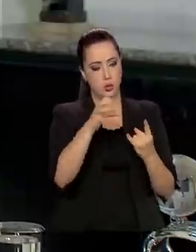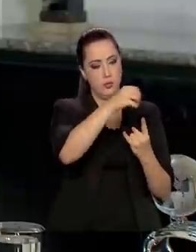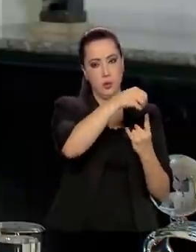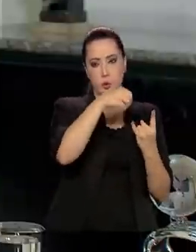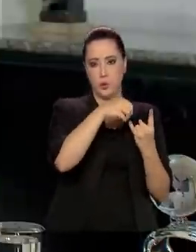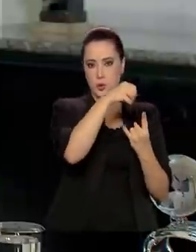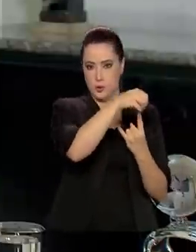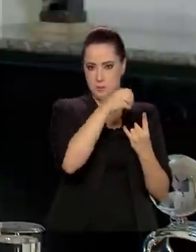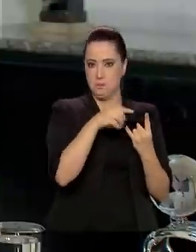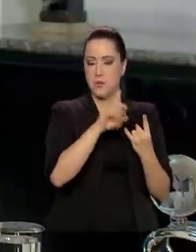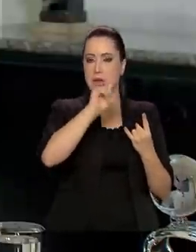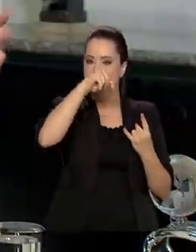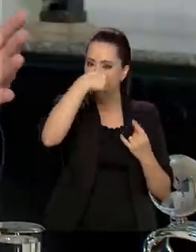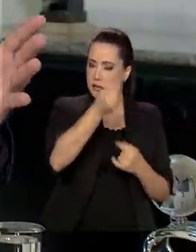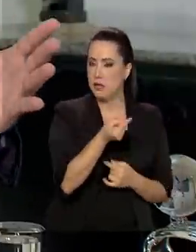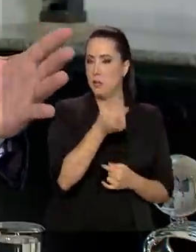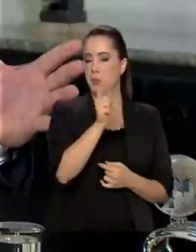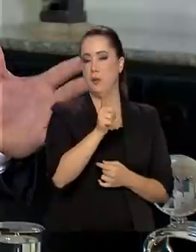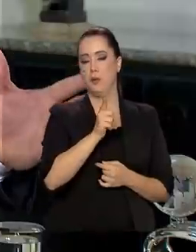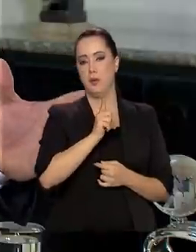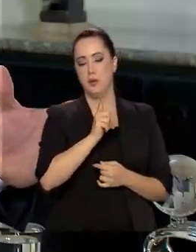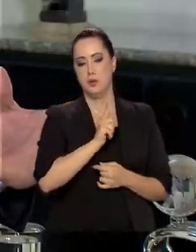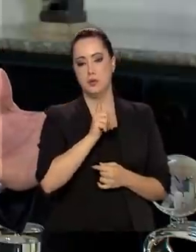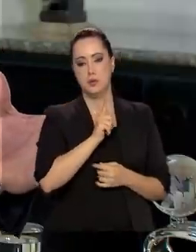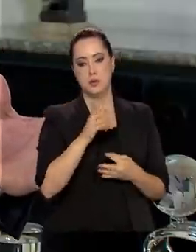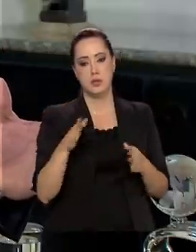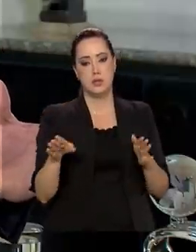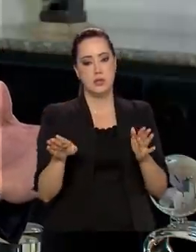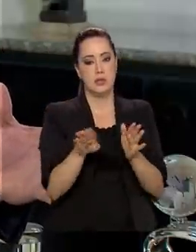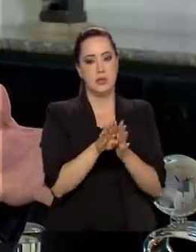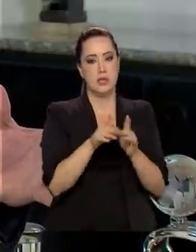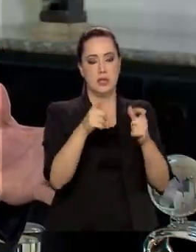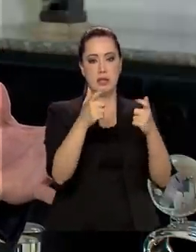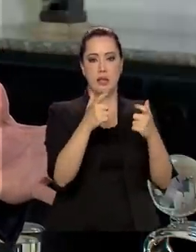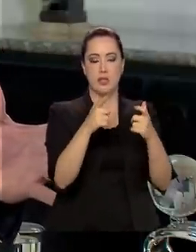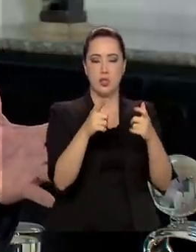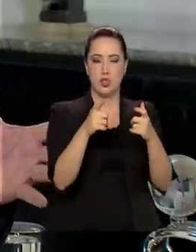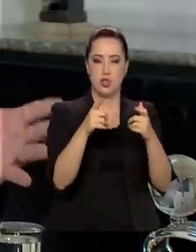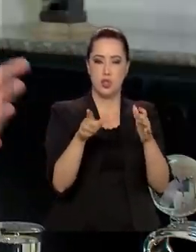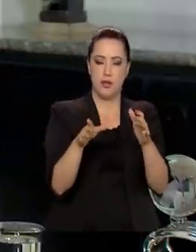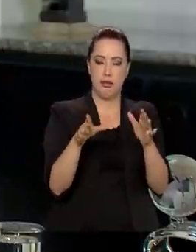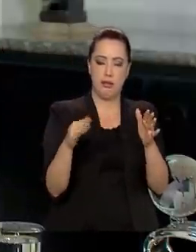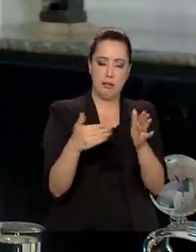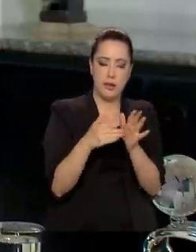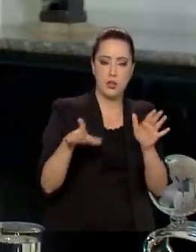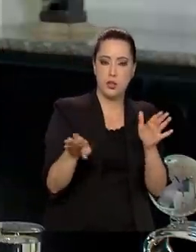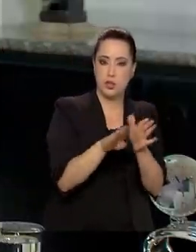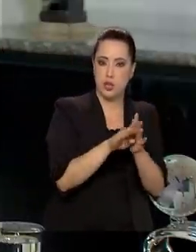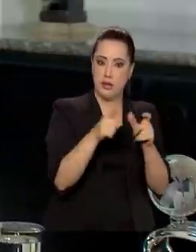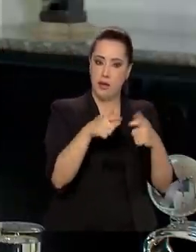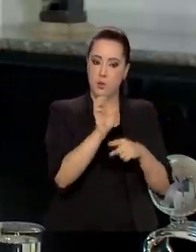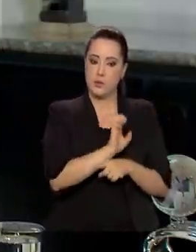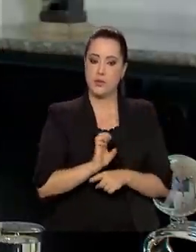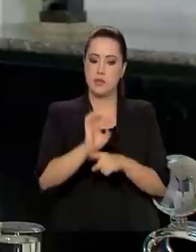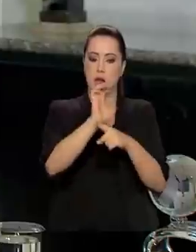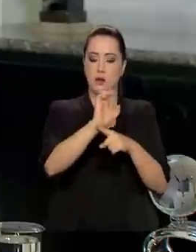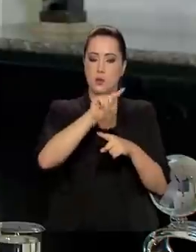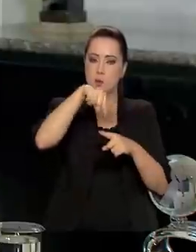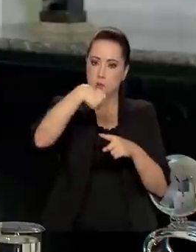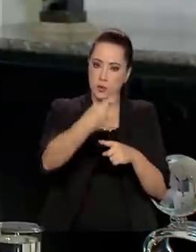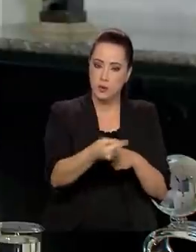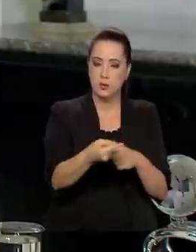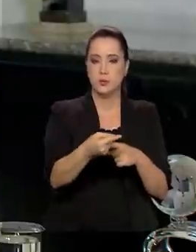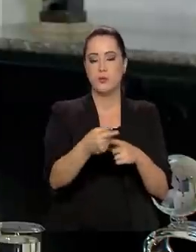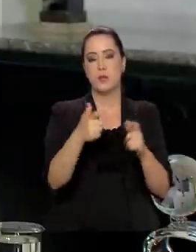Depois de descentralizado logisticamente até pontos nos estados. Dos estados vão para